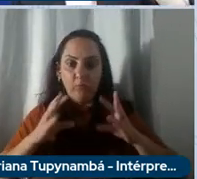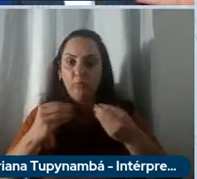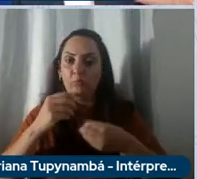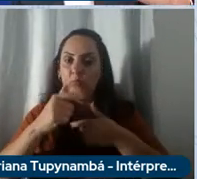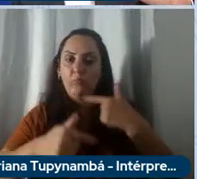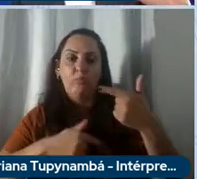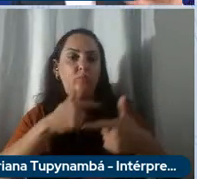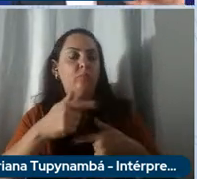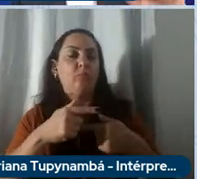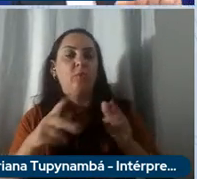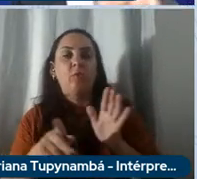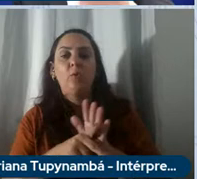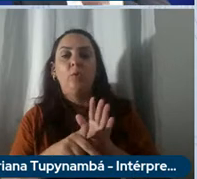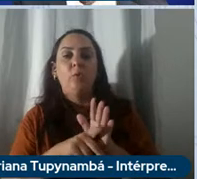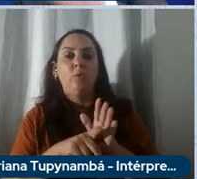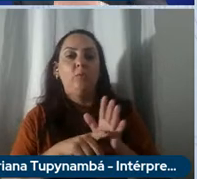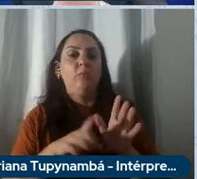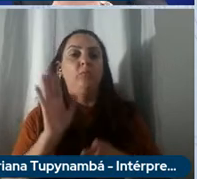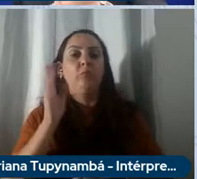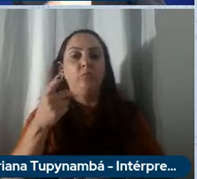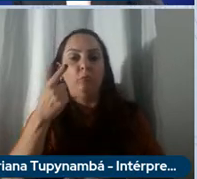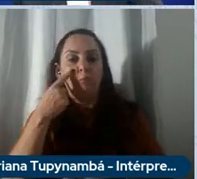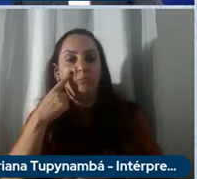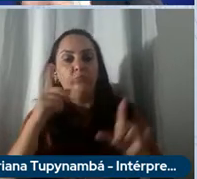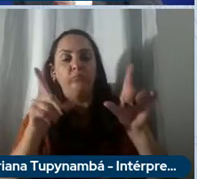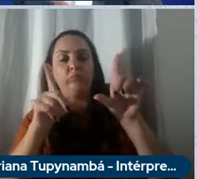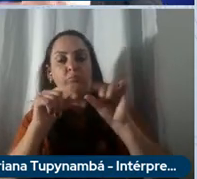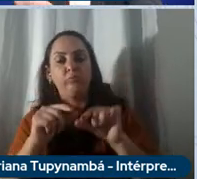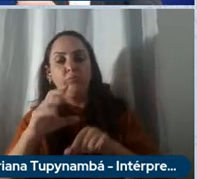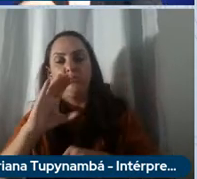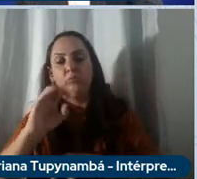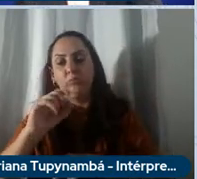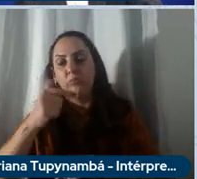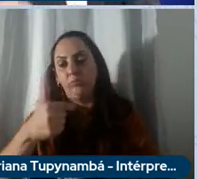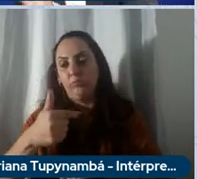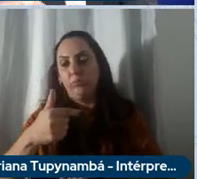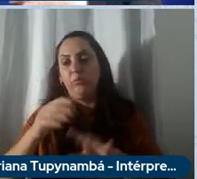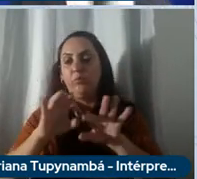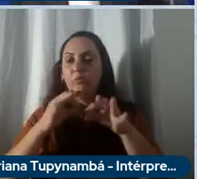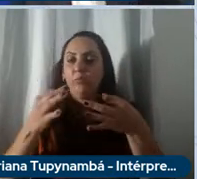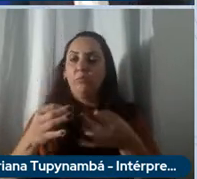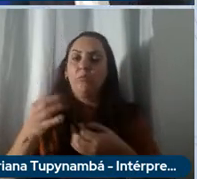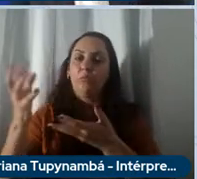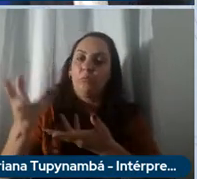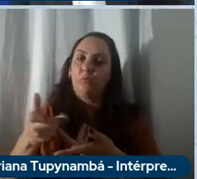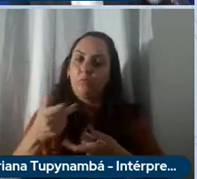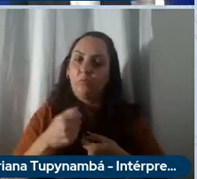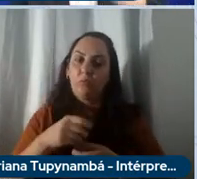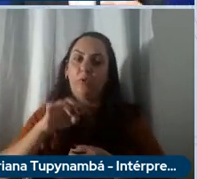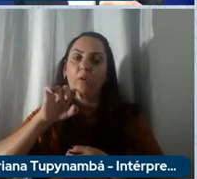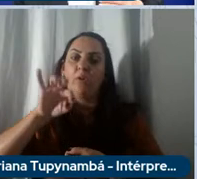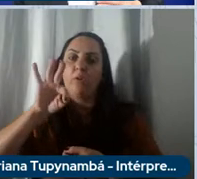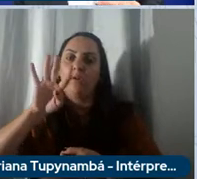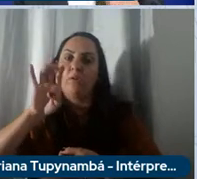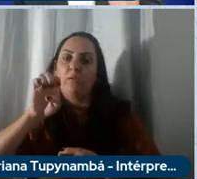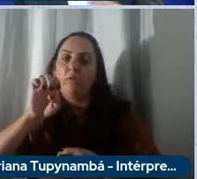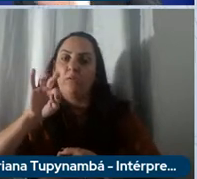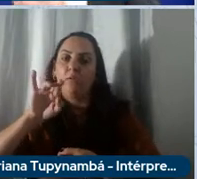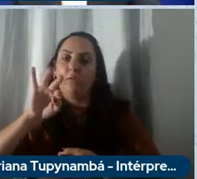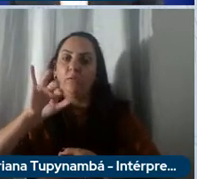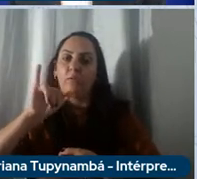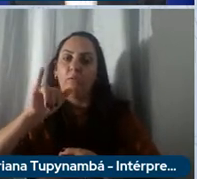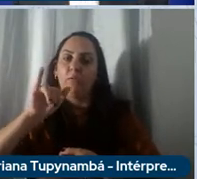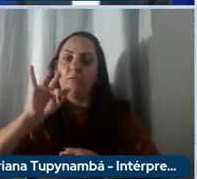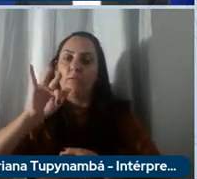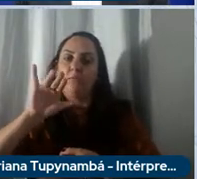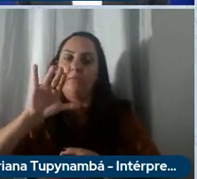mitigação do CO2 centricidade do cliente eletrificação e assim por diante mas temos